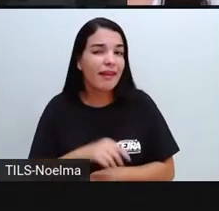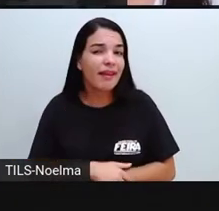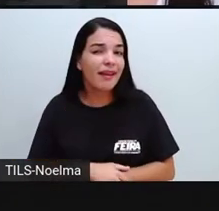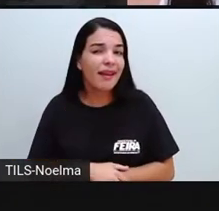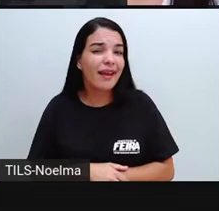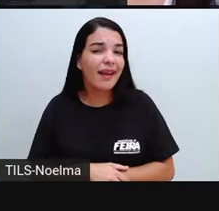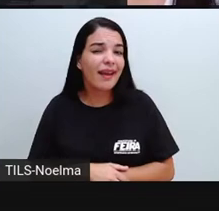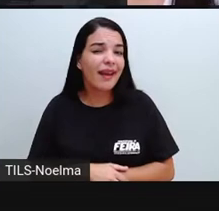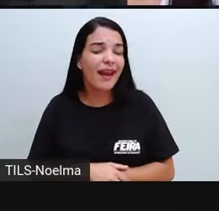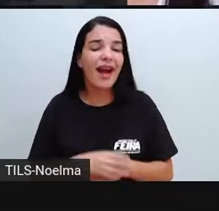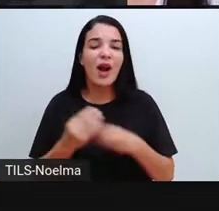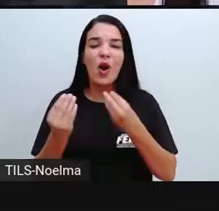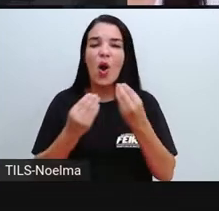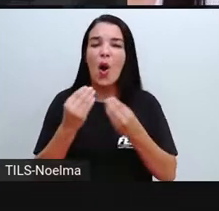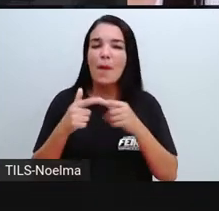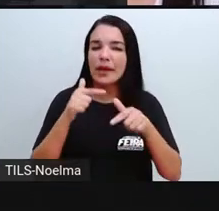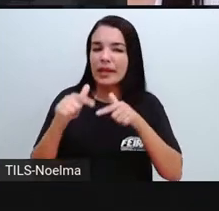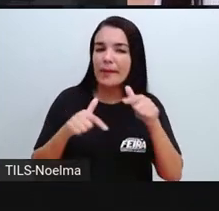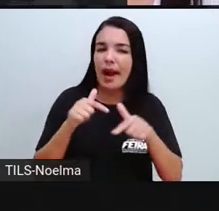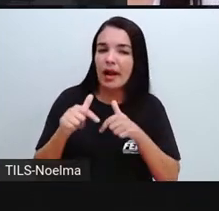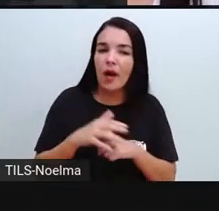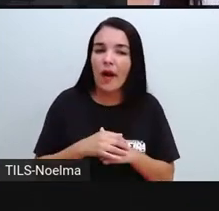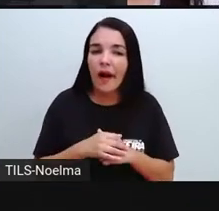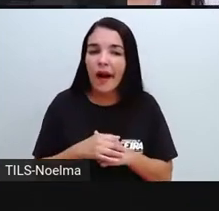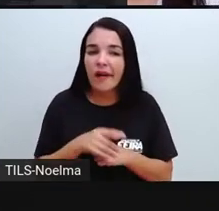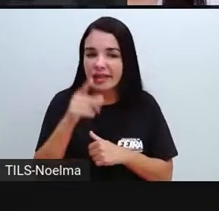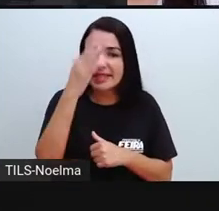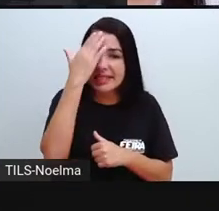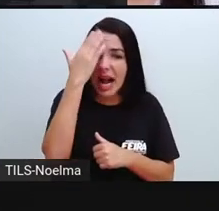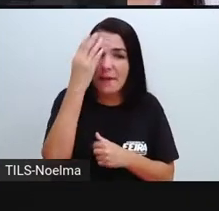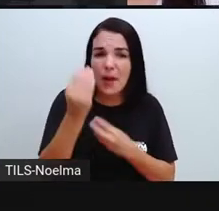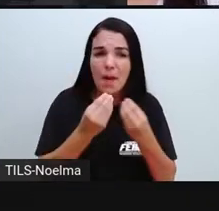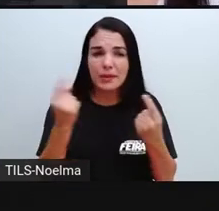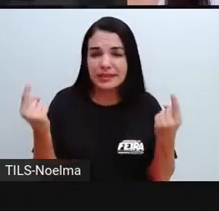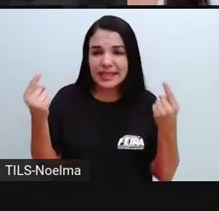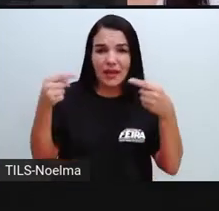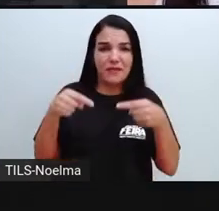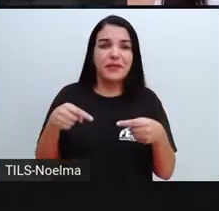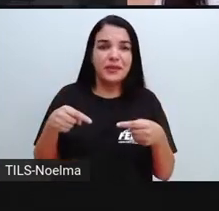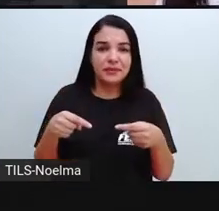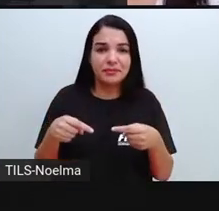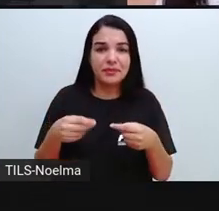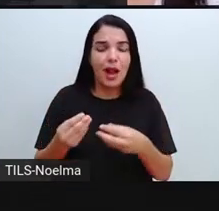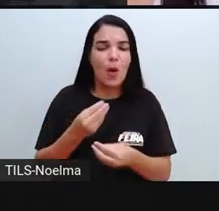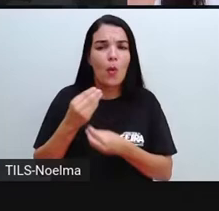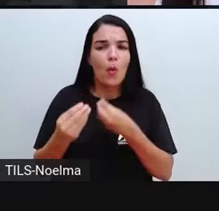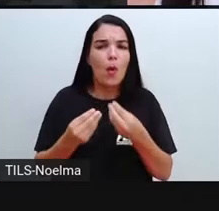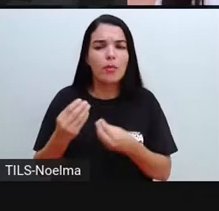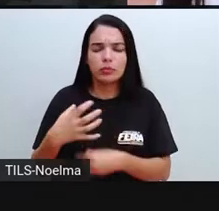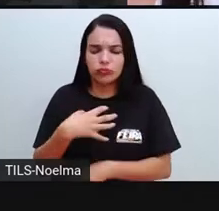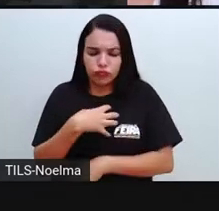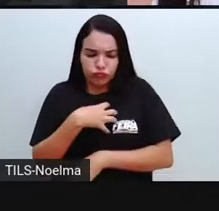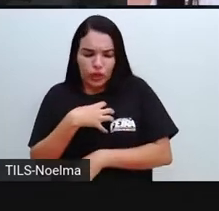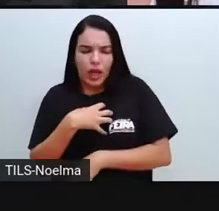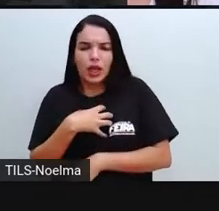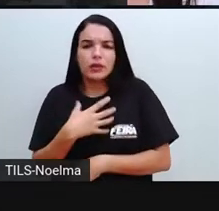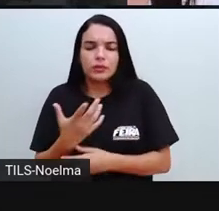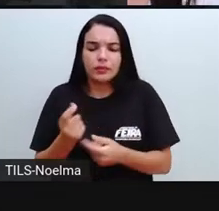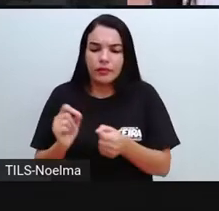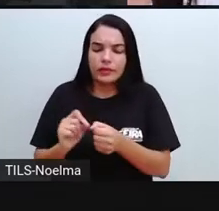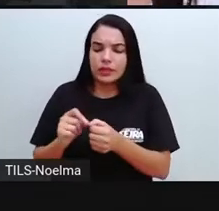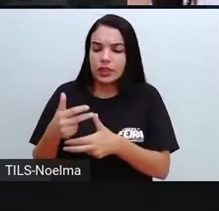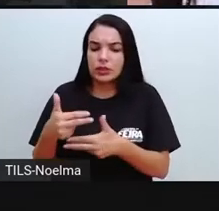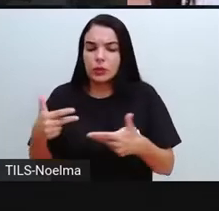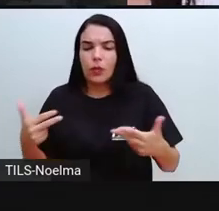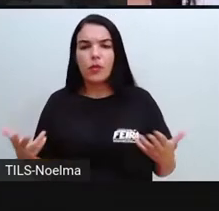De que forma como trabalhavam, quais foram os desafios encontrados, como eles se comportavam, como as ações